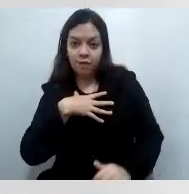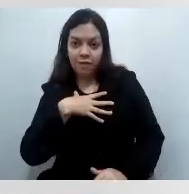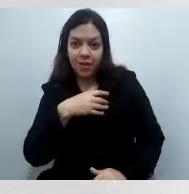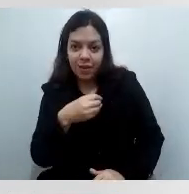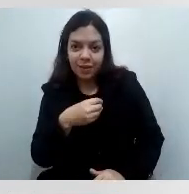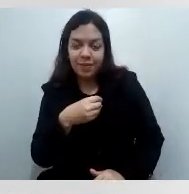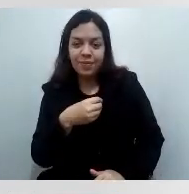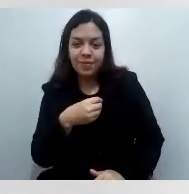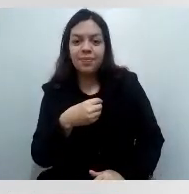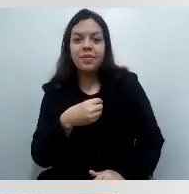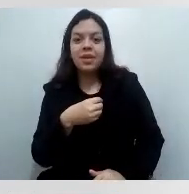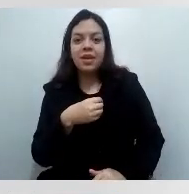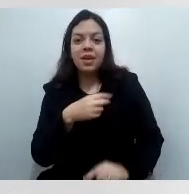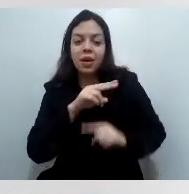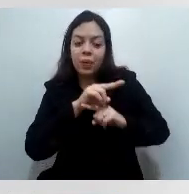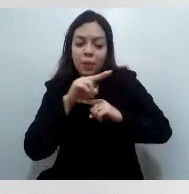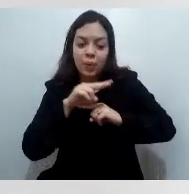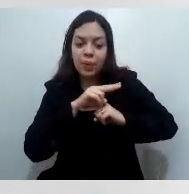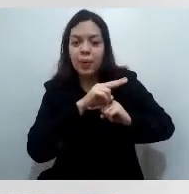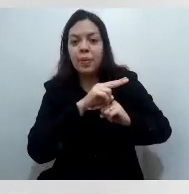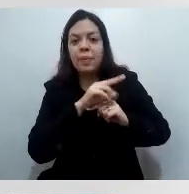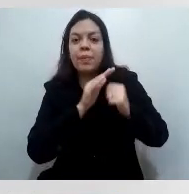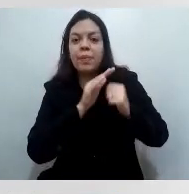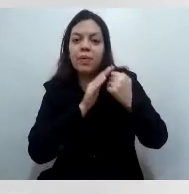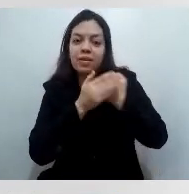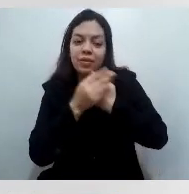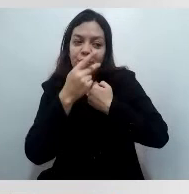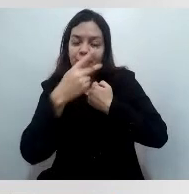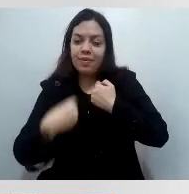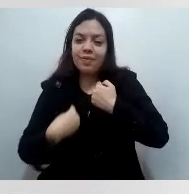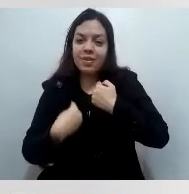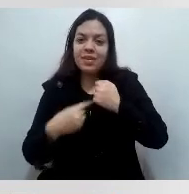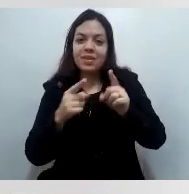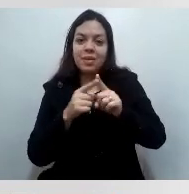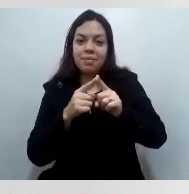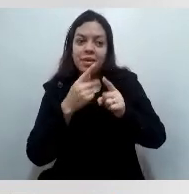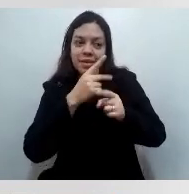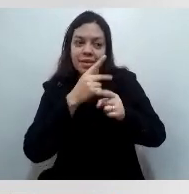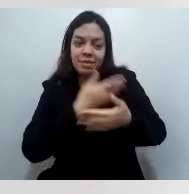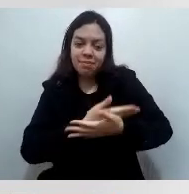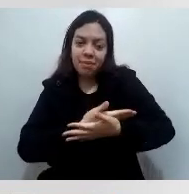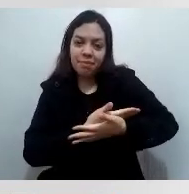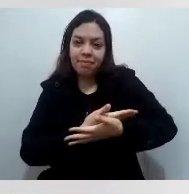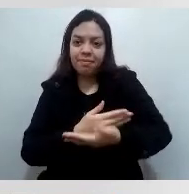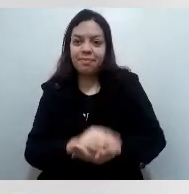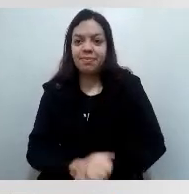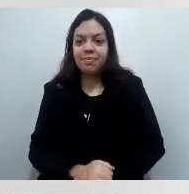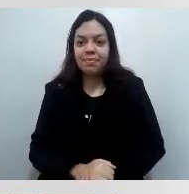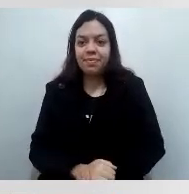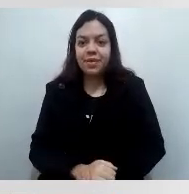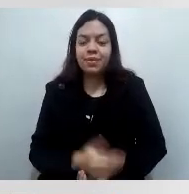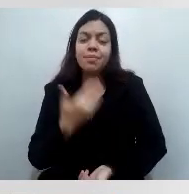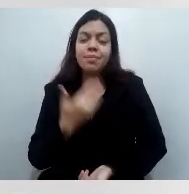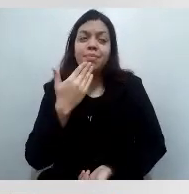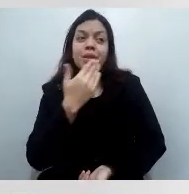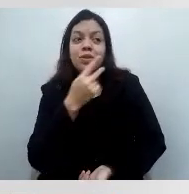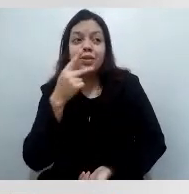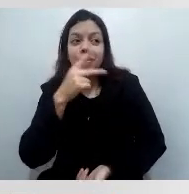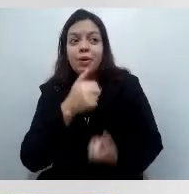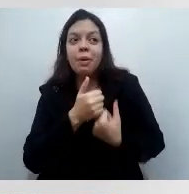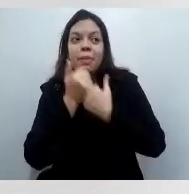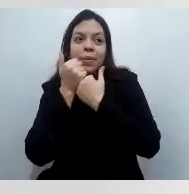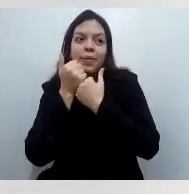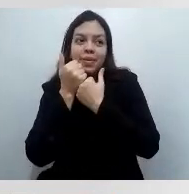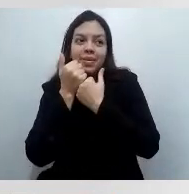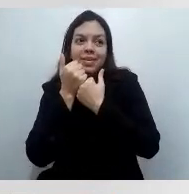proteger a sua vida e proteger a vida do seu bebê. É só para pedir o seu apoio